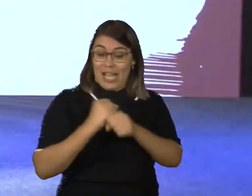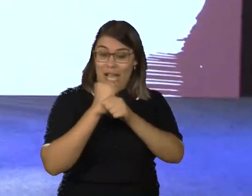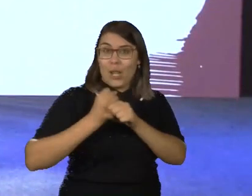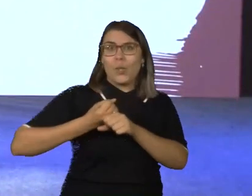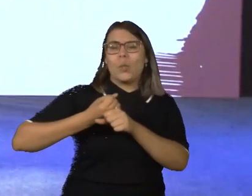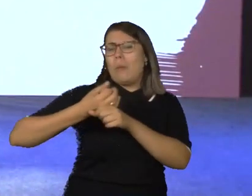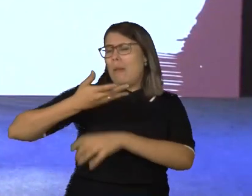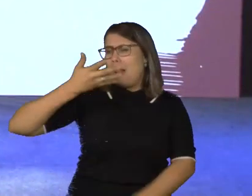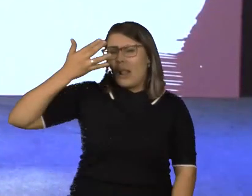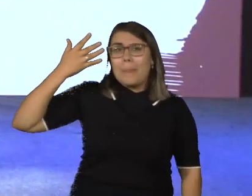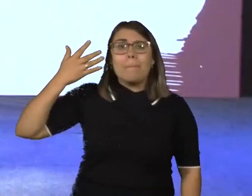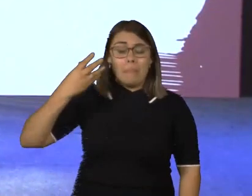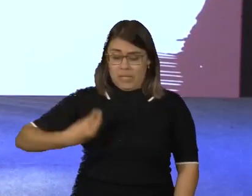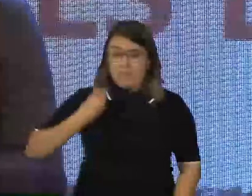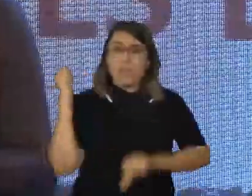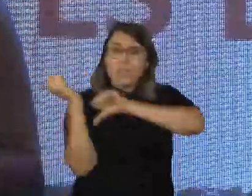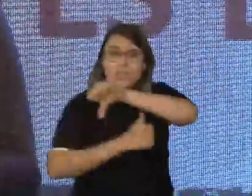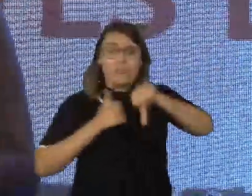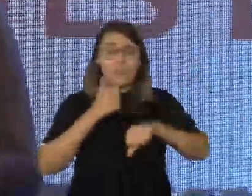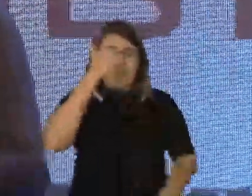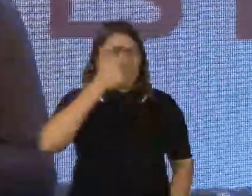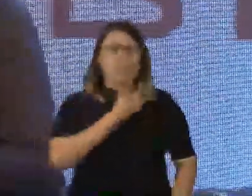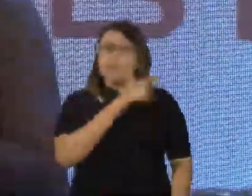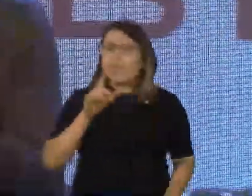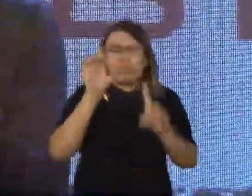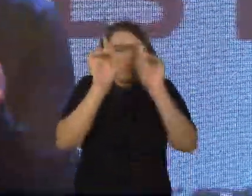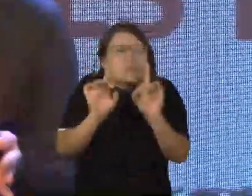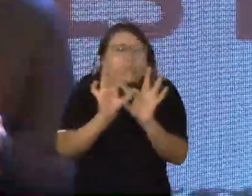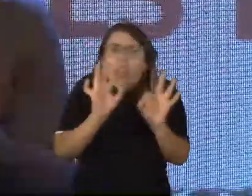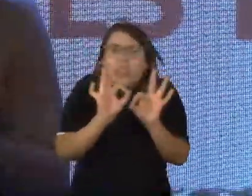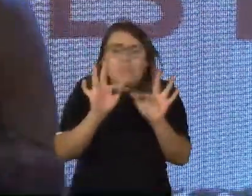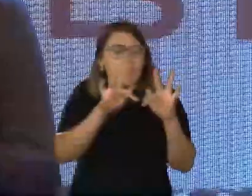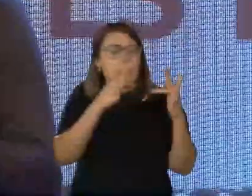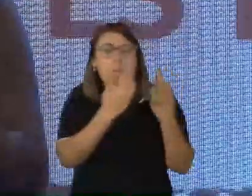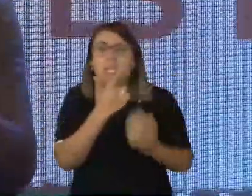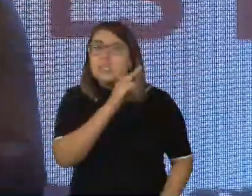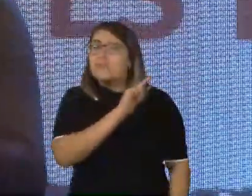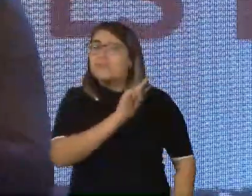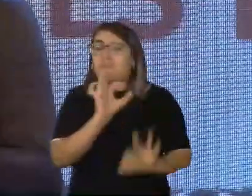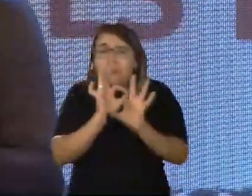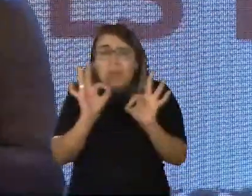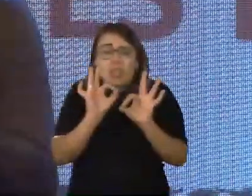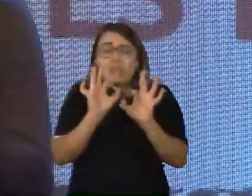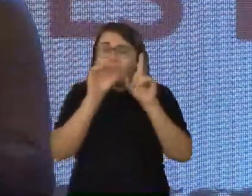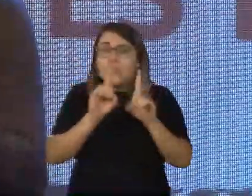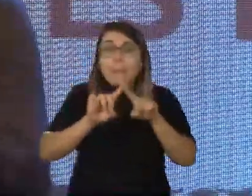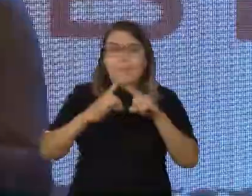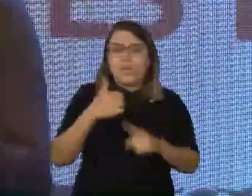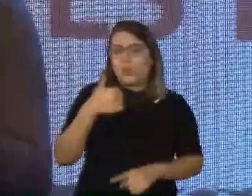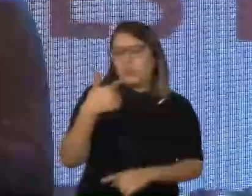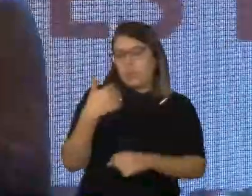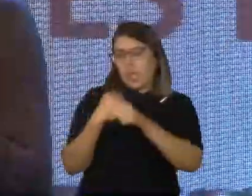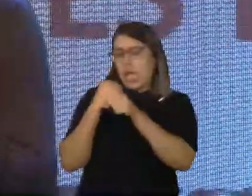completamente a minha vida. Eu não sou uma pessoa com deficiência, também não tenho familiares com deficiência, mas há 12 anos atrás eu conheci uma